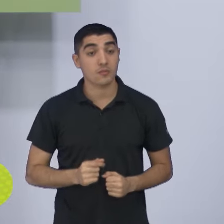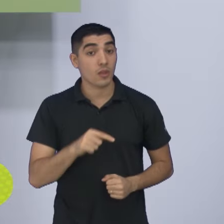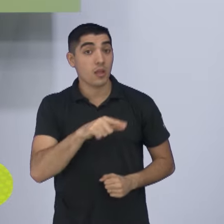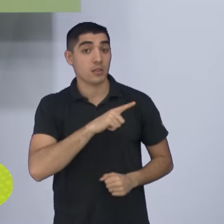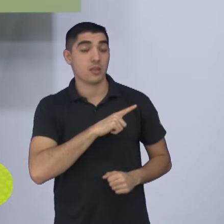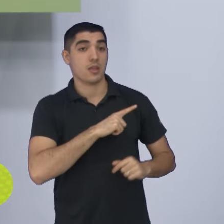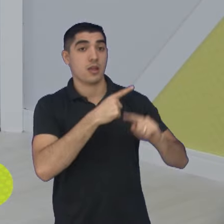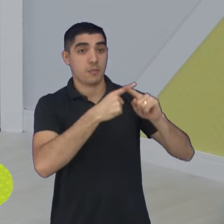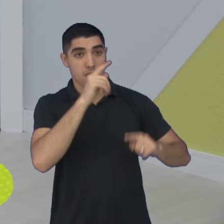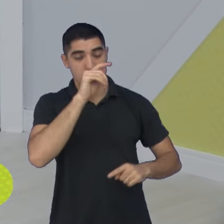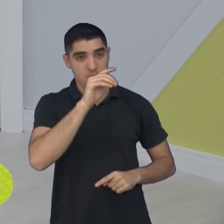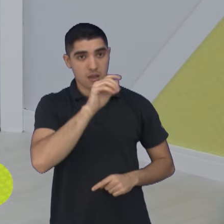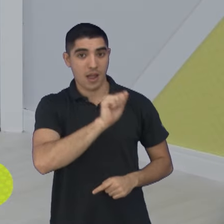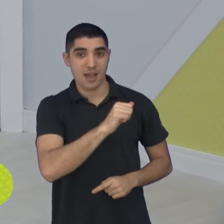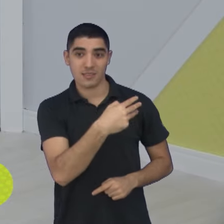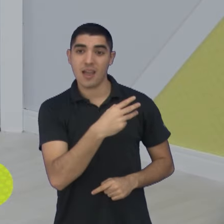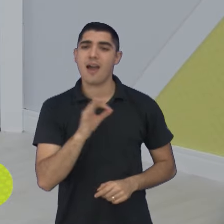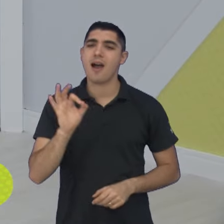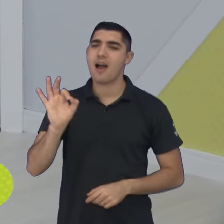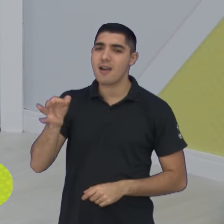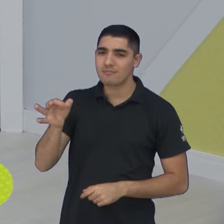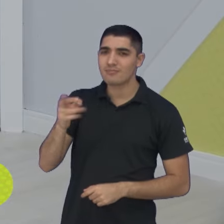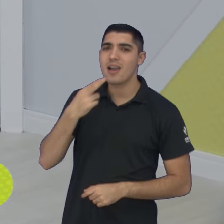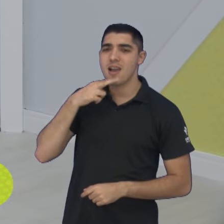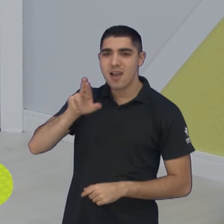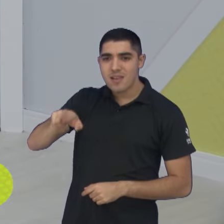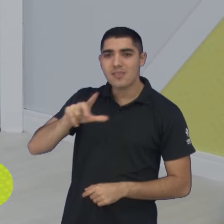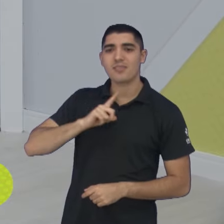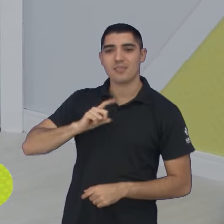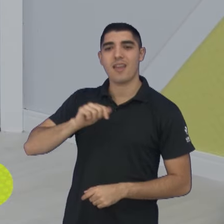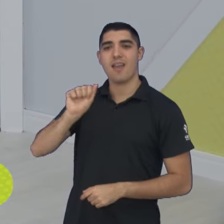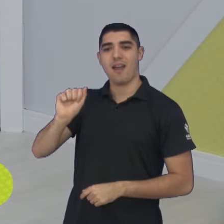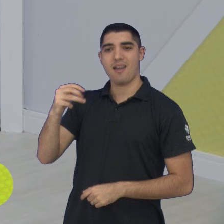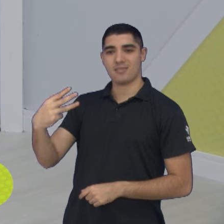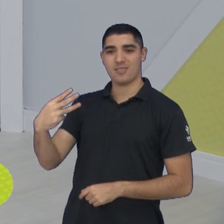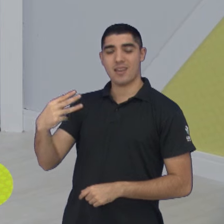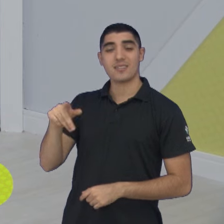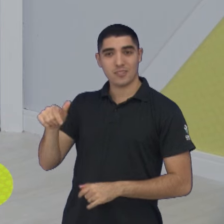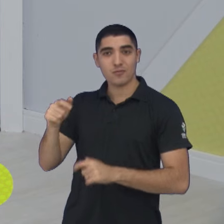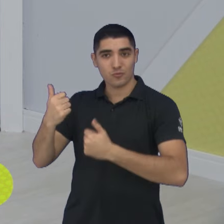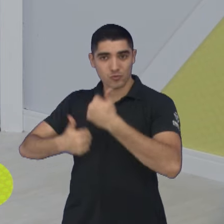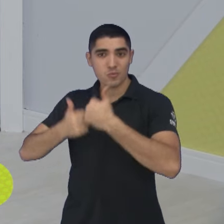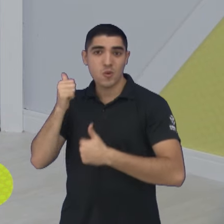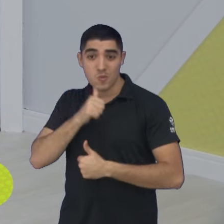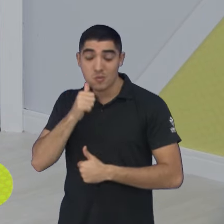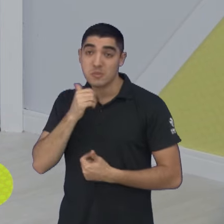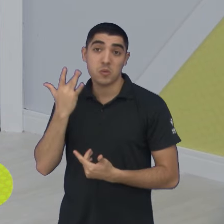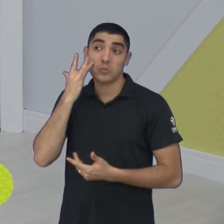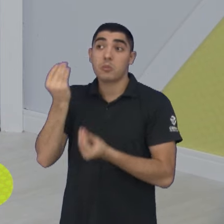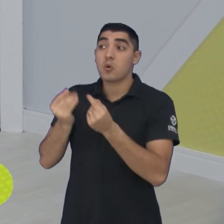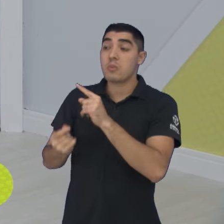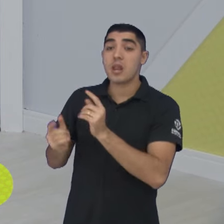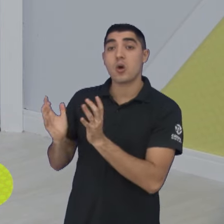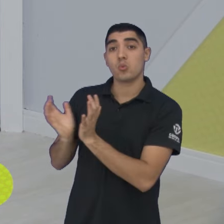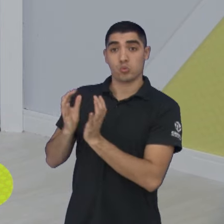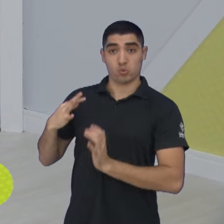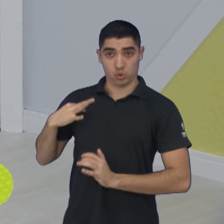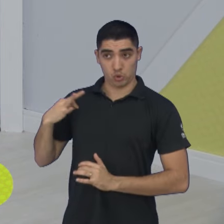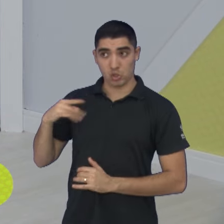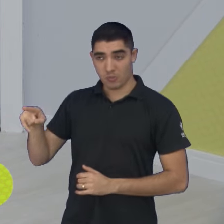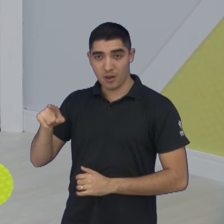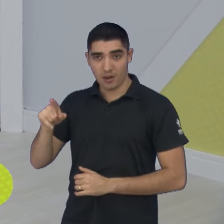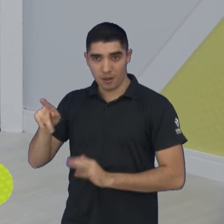Série A3. Ah, verdade. Agora vai ter a Série A3. razão, tem razão. Série A3 tem. Então eu não sei se eles vão adotar, por exemplo, que os times do Rio Grande do Sul não